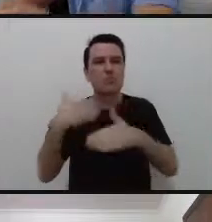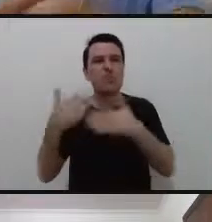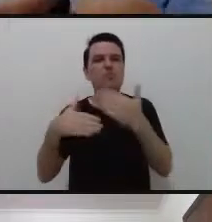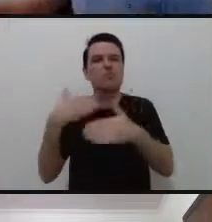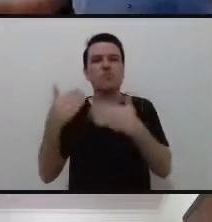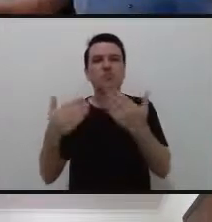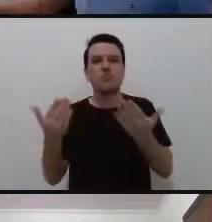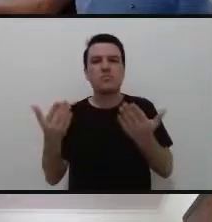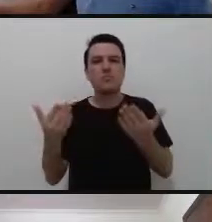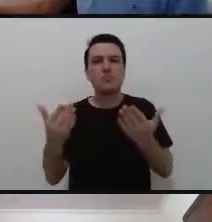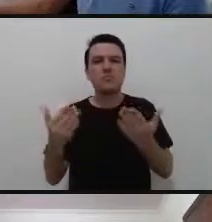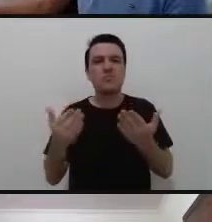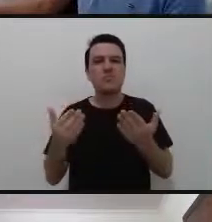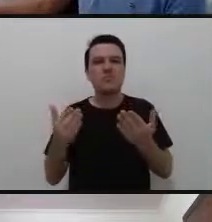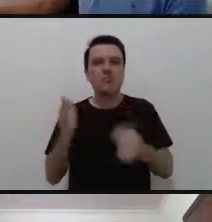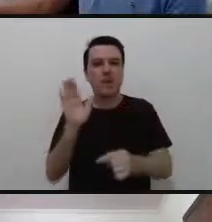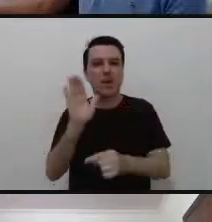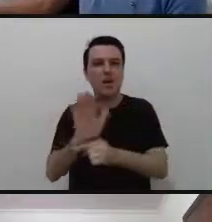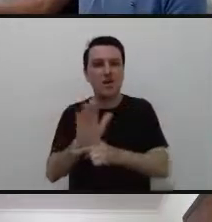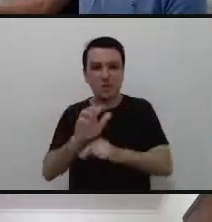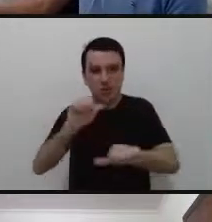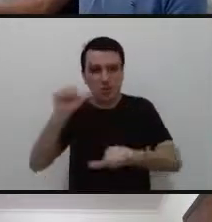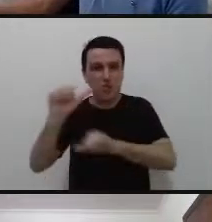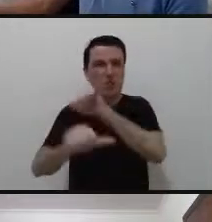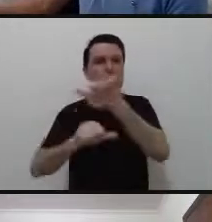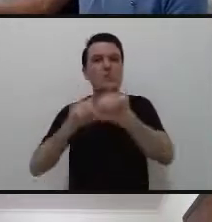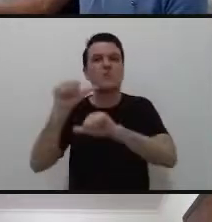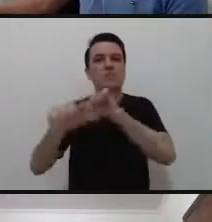de alguma forma e transformando isso em alguma mudança